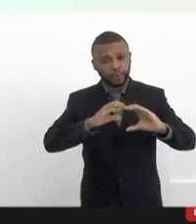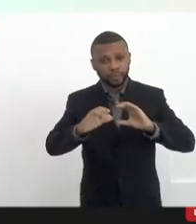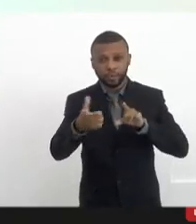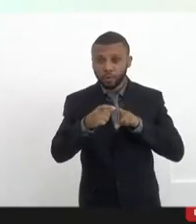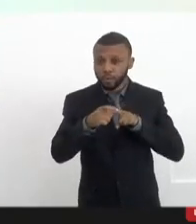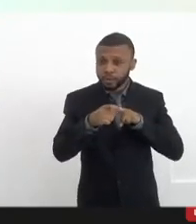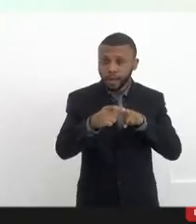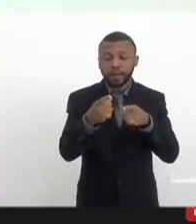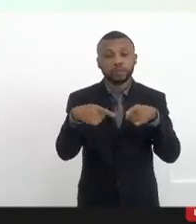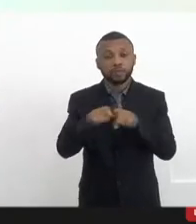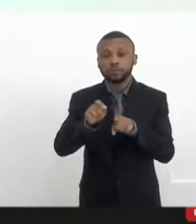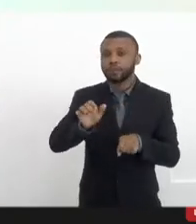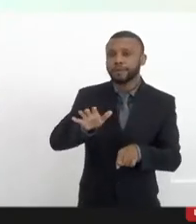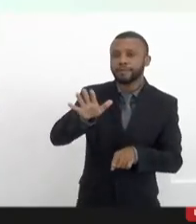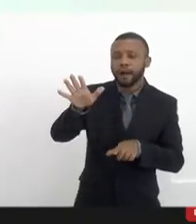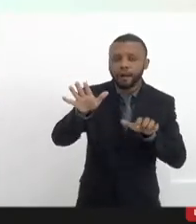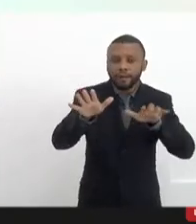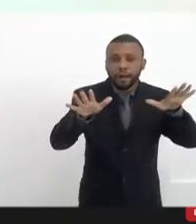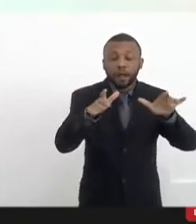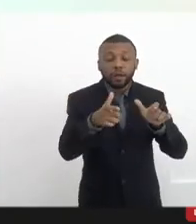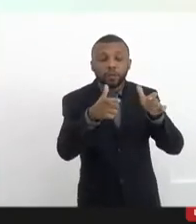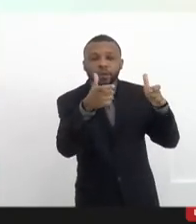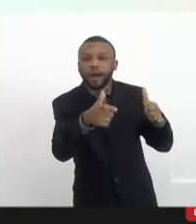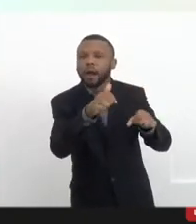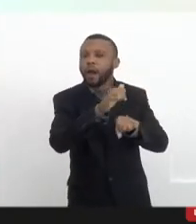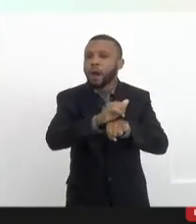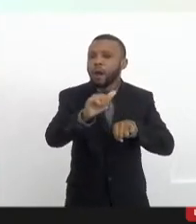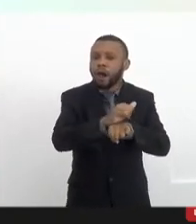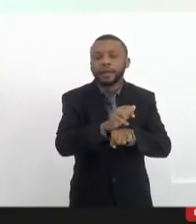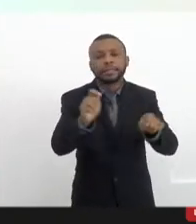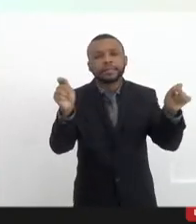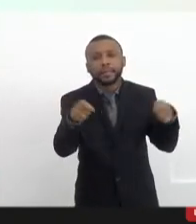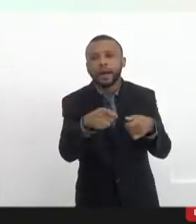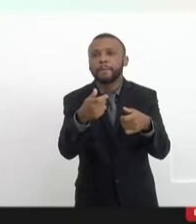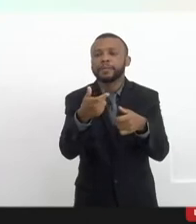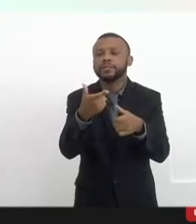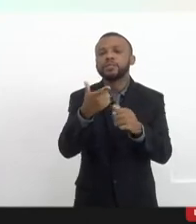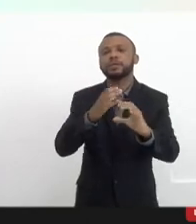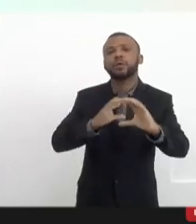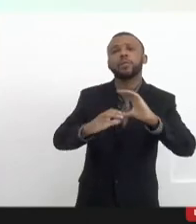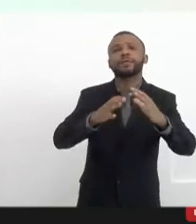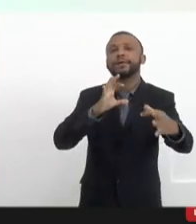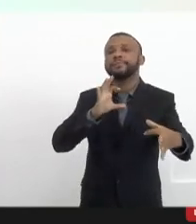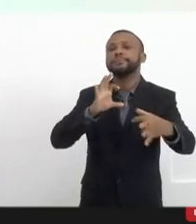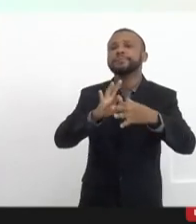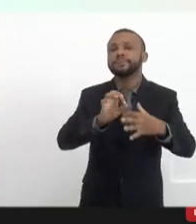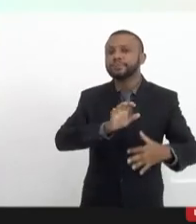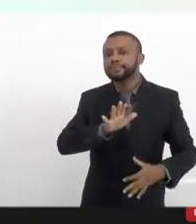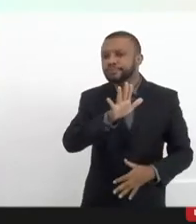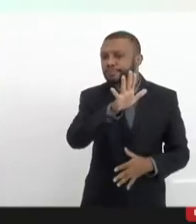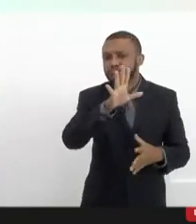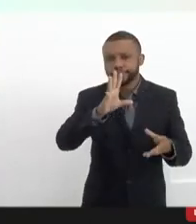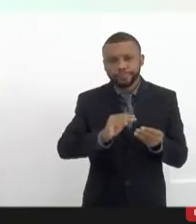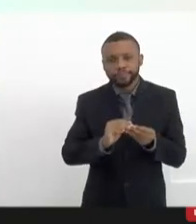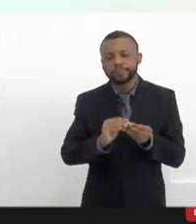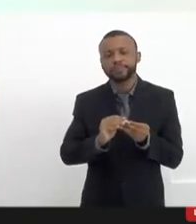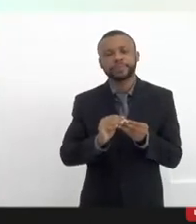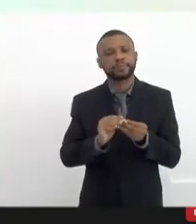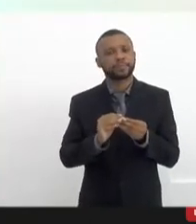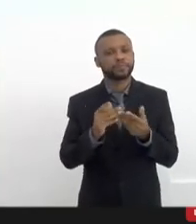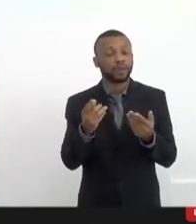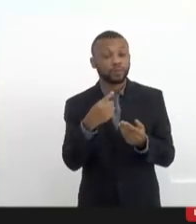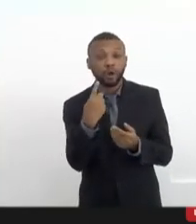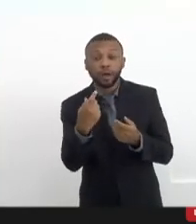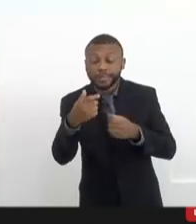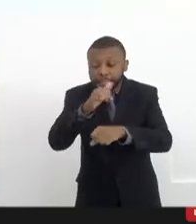de forma, num local estratégico, para a gente consiga nos comunicar com os morros. Então, só para encerrar isso, gente, nós precisamos